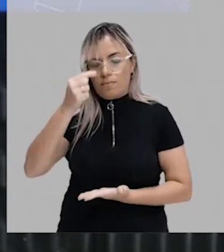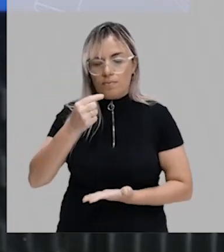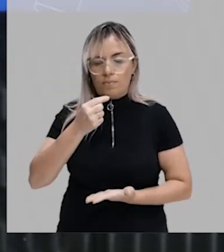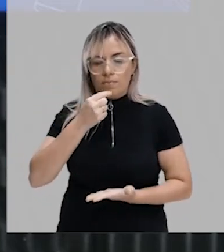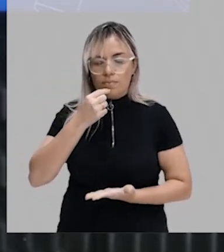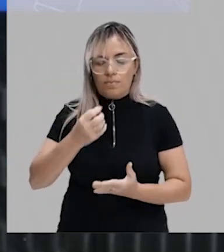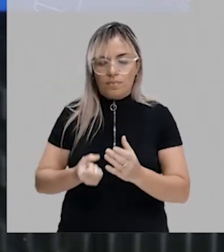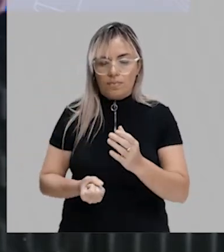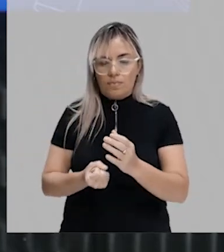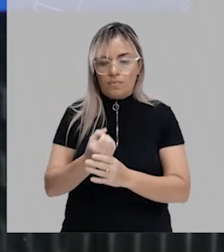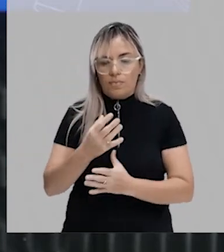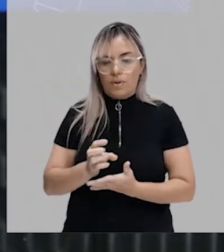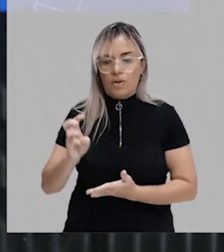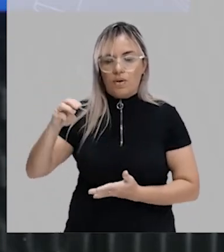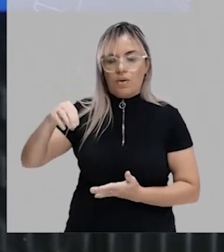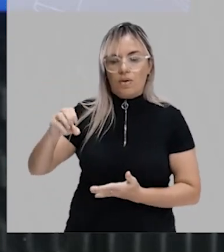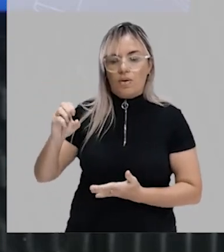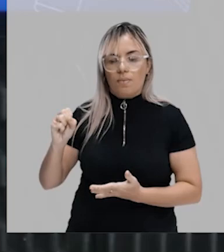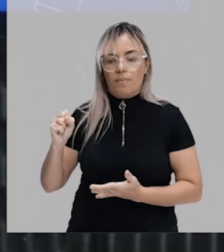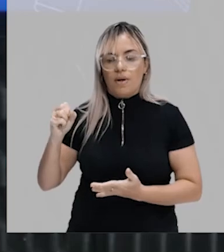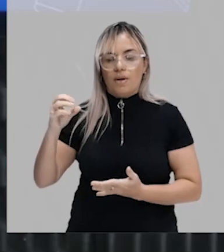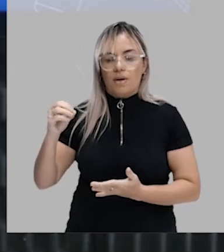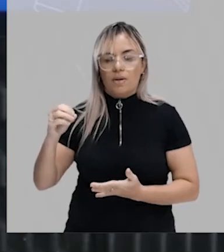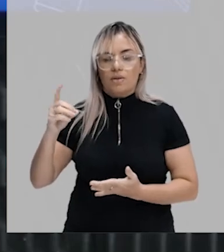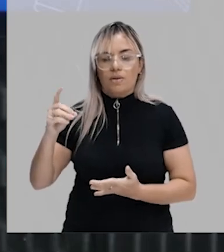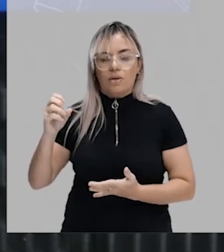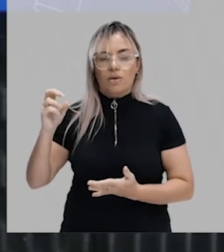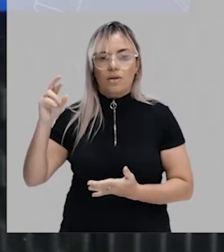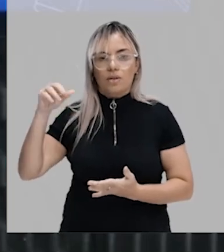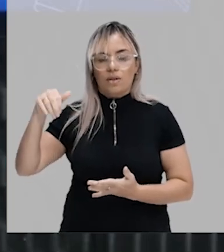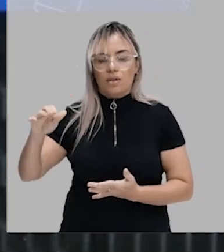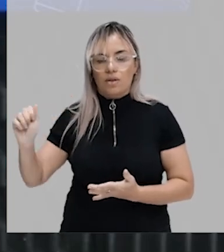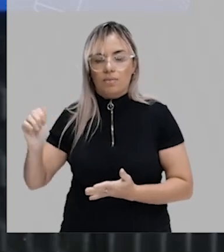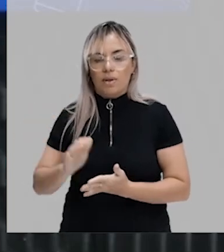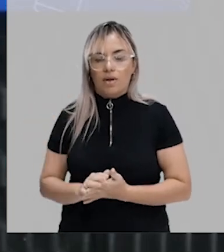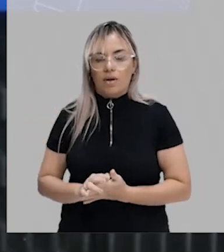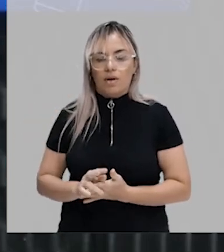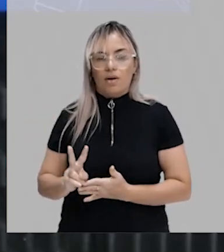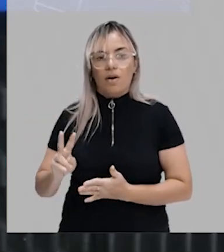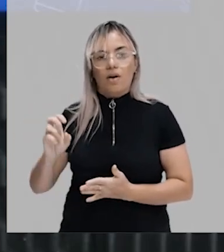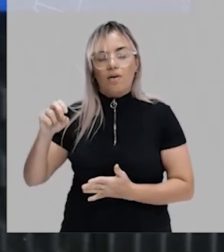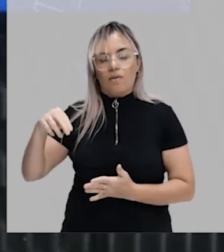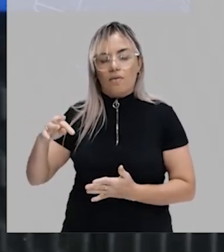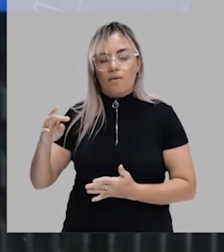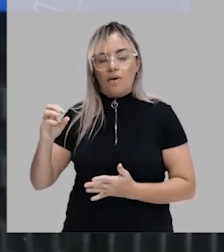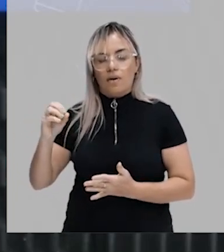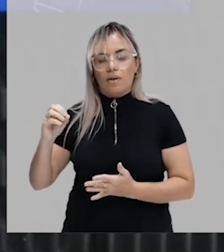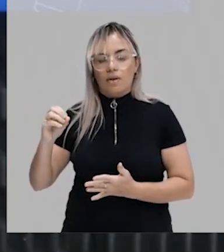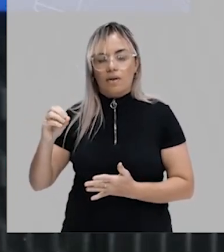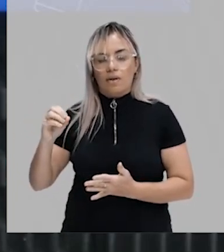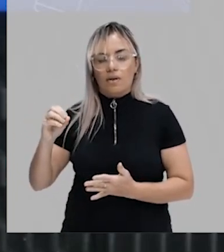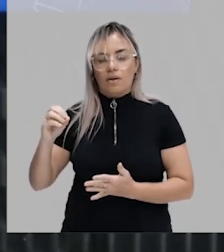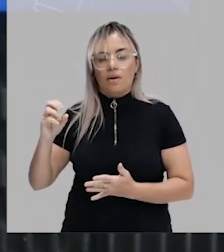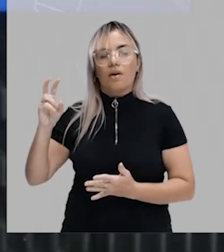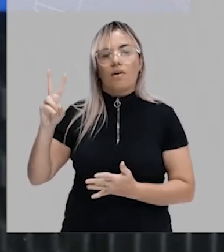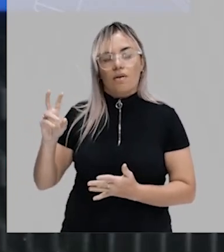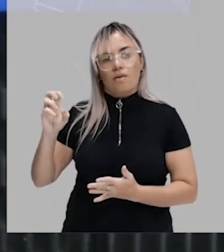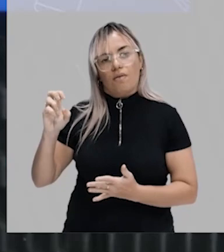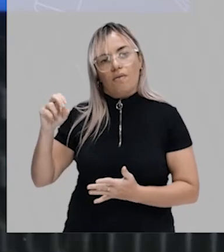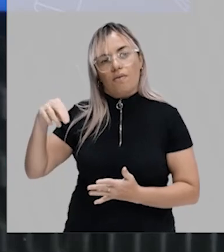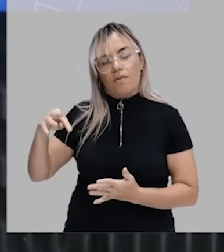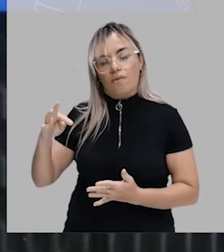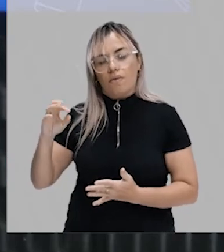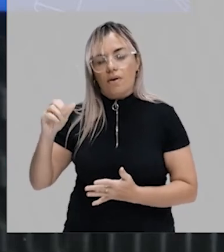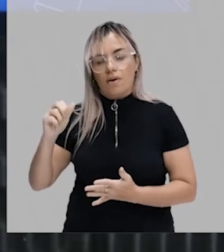elas formam mesoderma ventral, que é o mesoderma que fica na região do ventre do embrião. O que é o